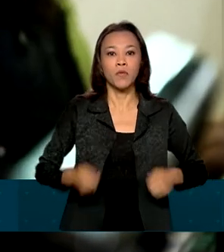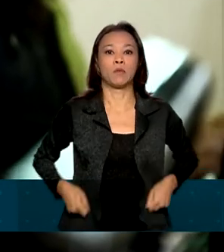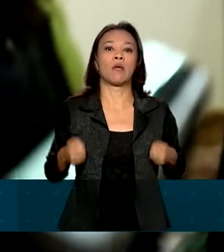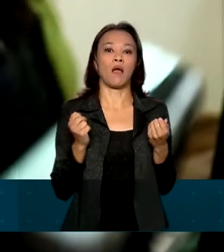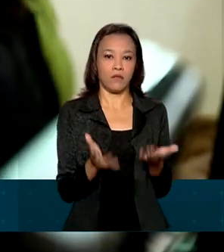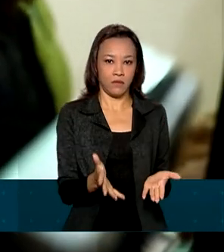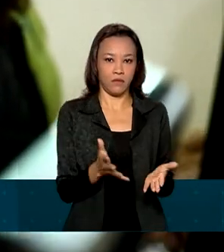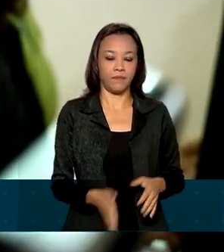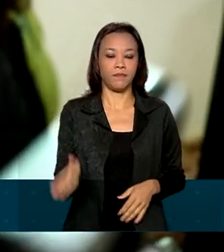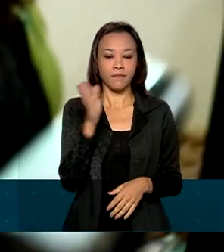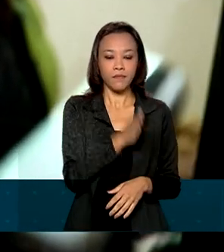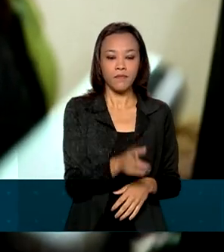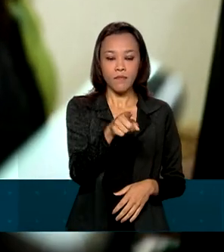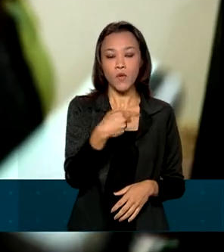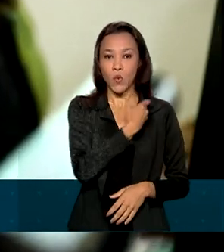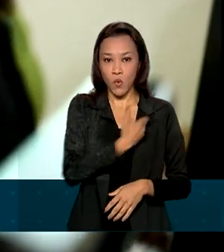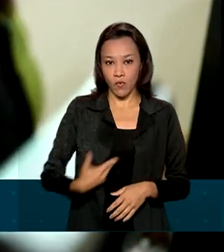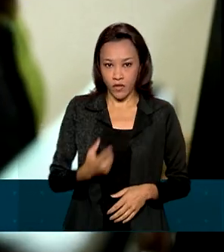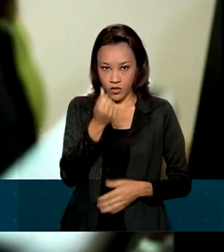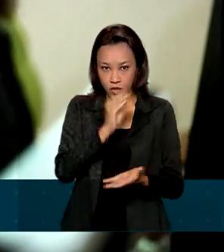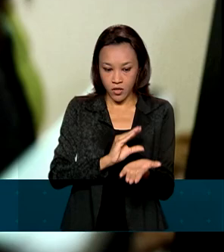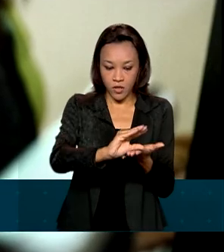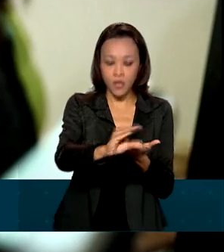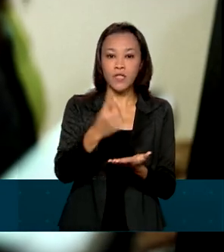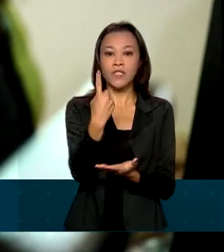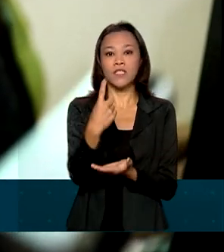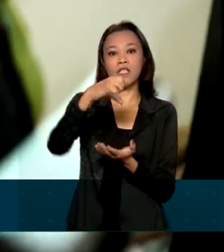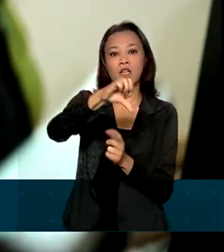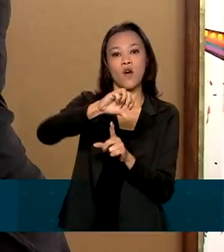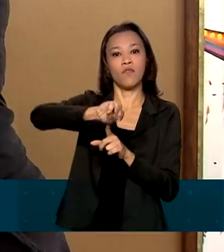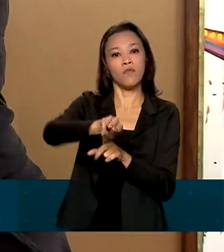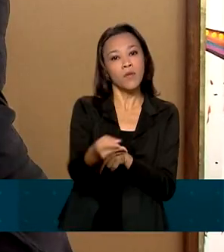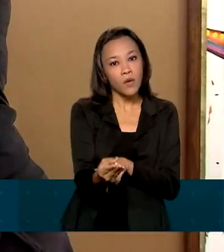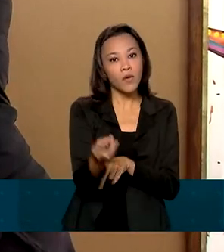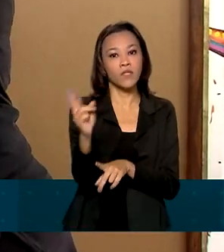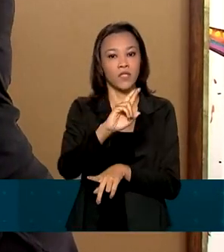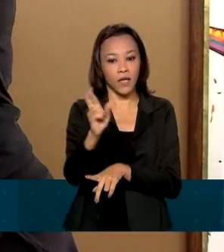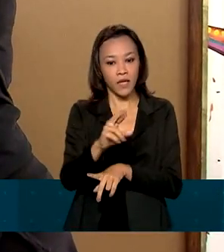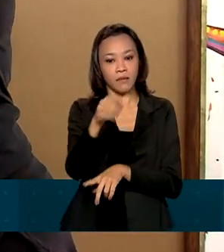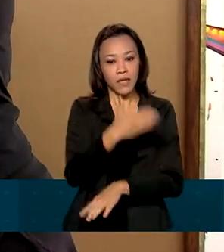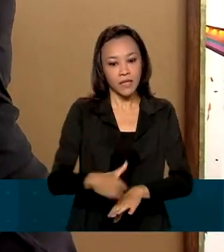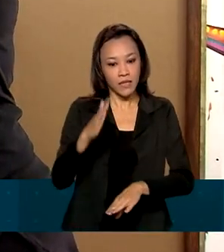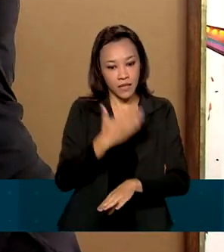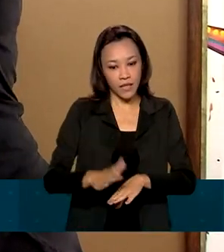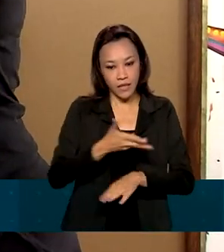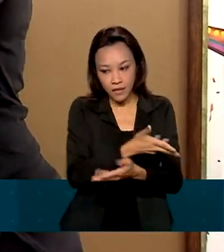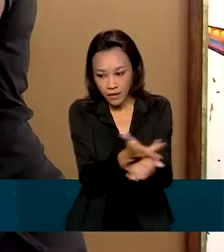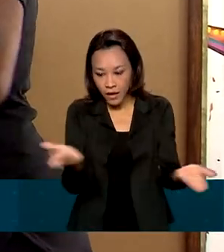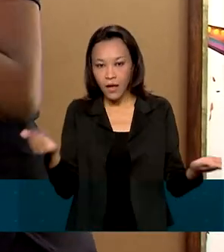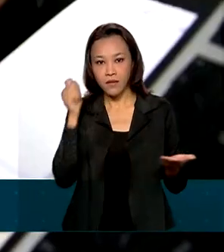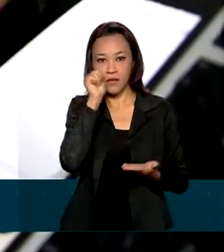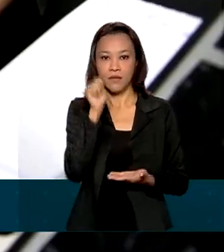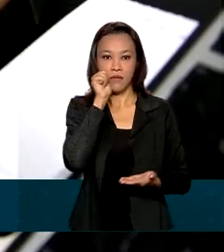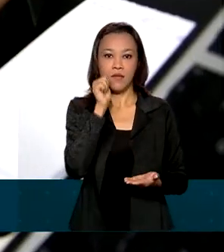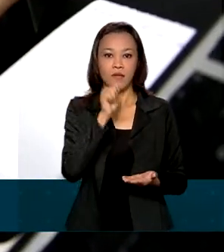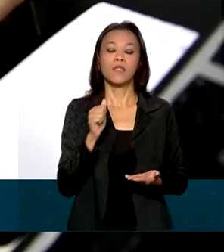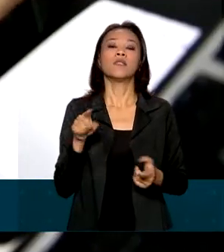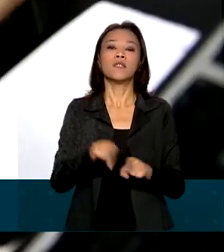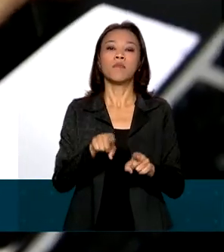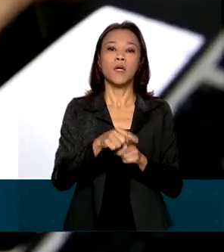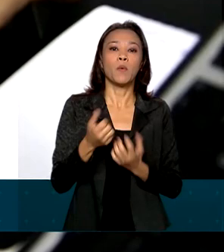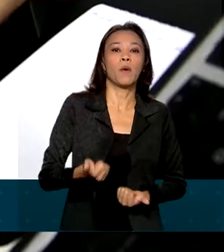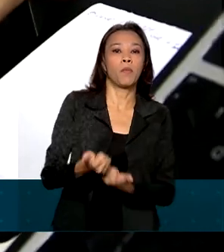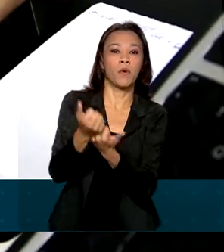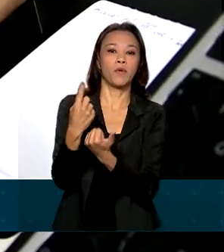O governo já investiu um total de 19 milhões de reais no Qualifica Mulher e um reforço de 17